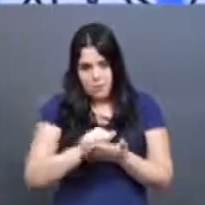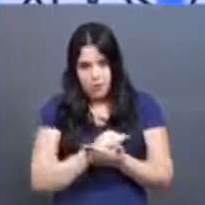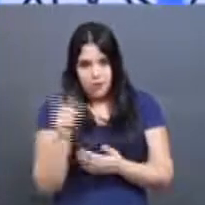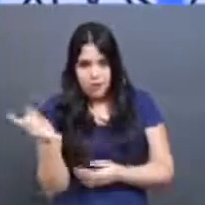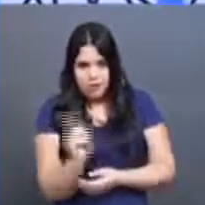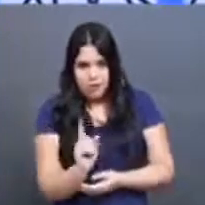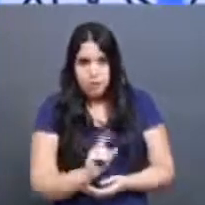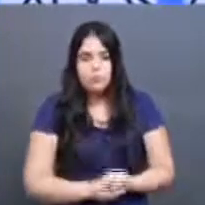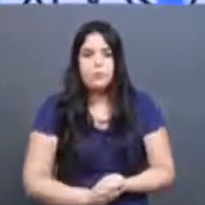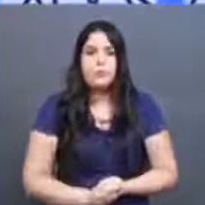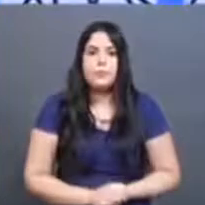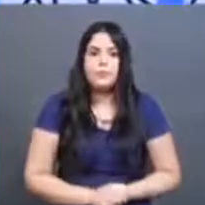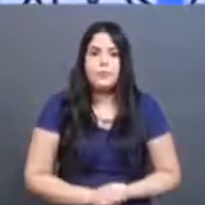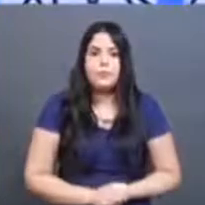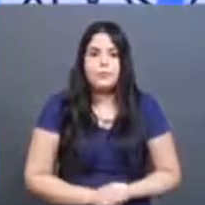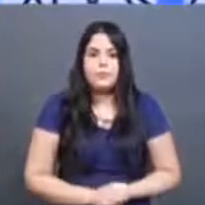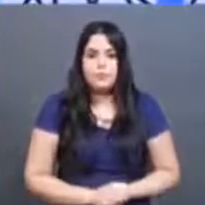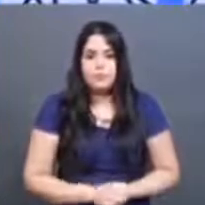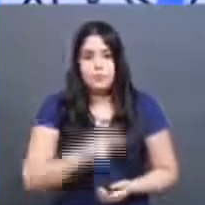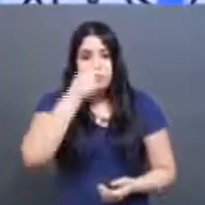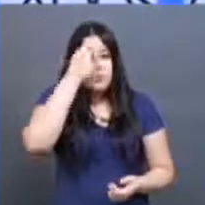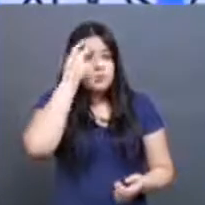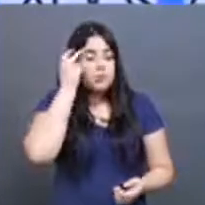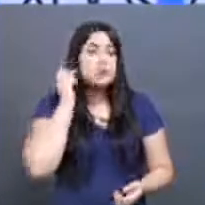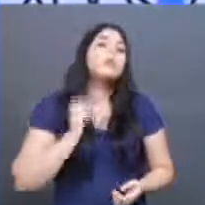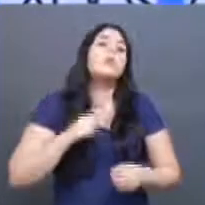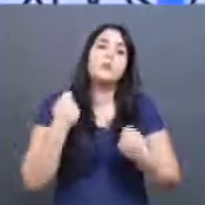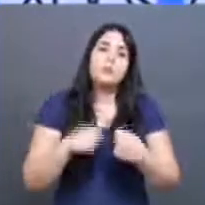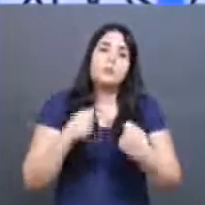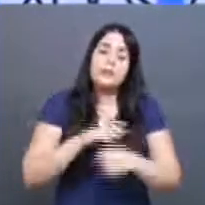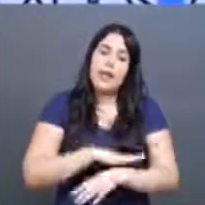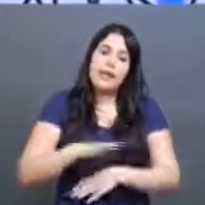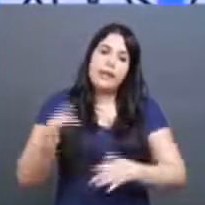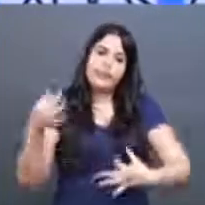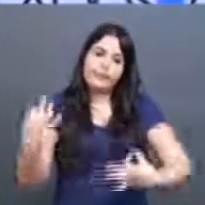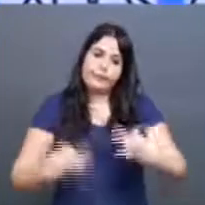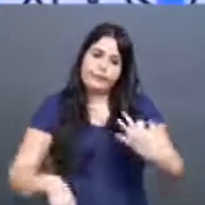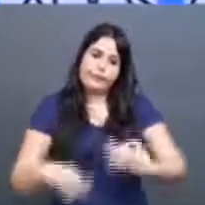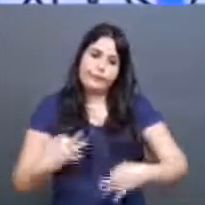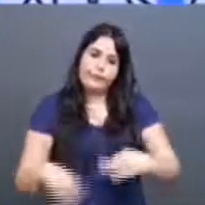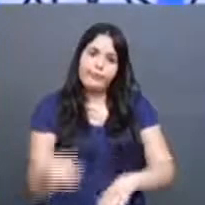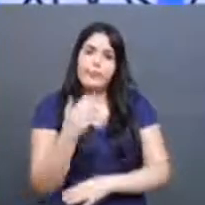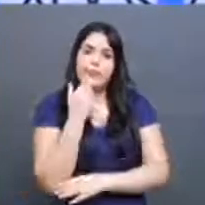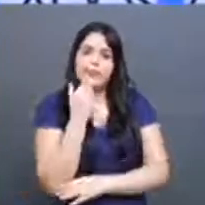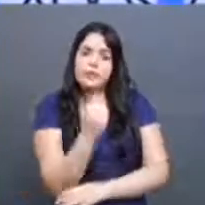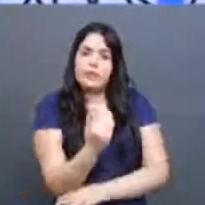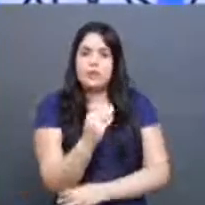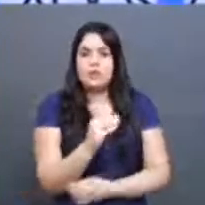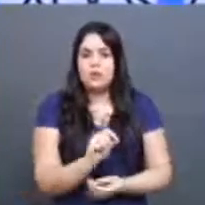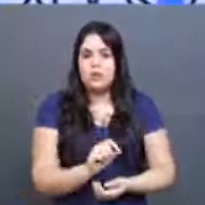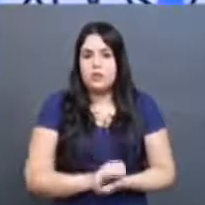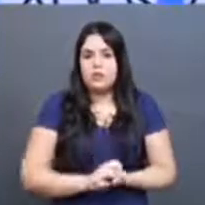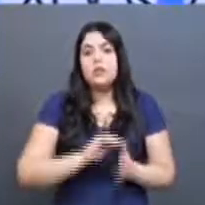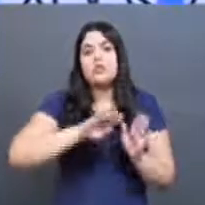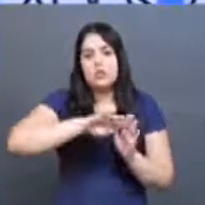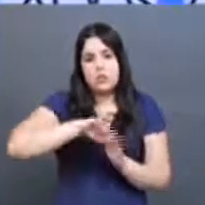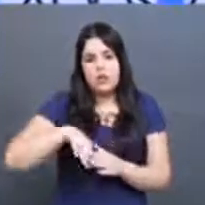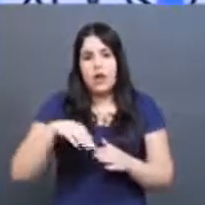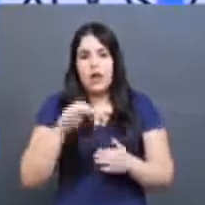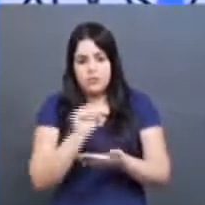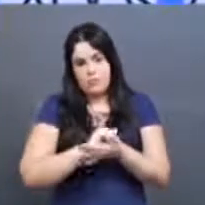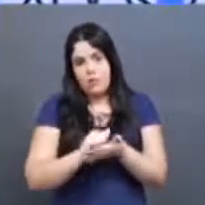ofensivos, a pessoa, obviamente, vai ter que procurar o judiciário para pedir, né, para a retirada desses